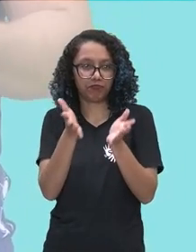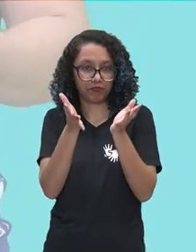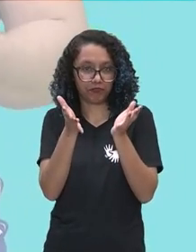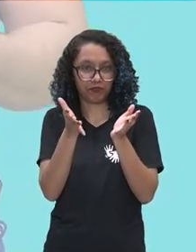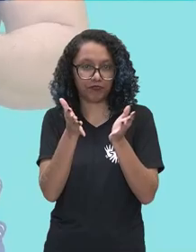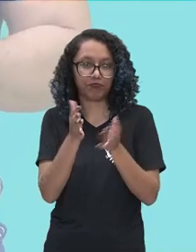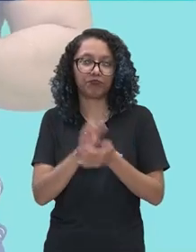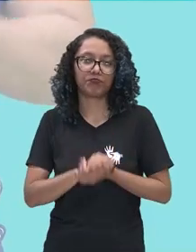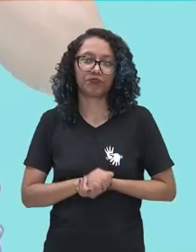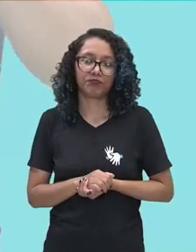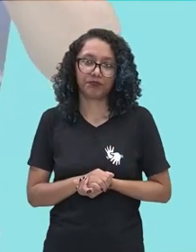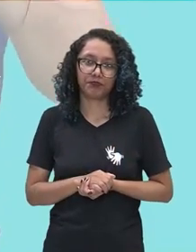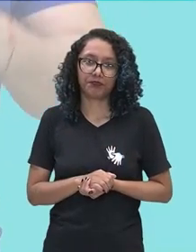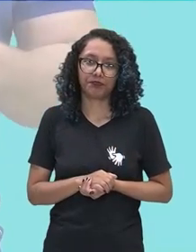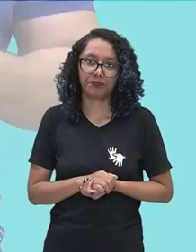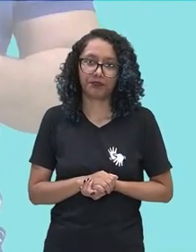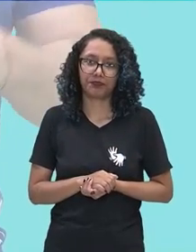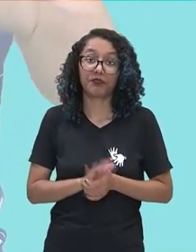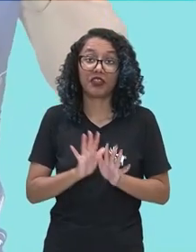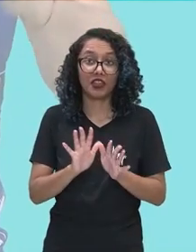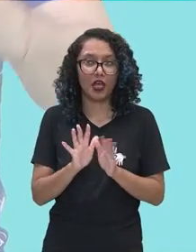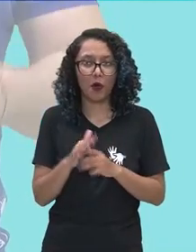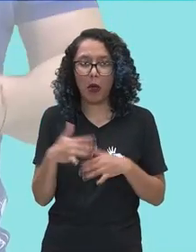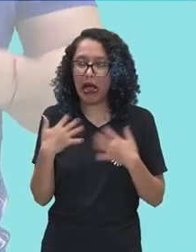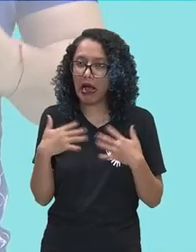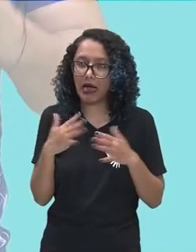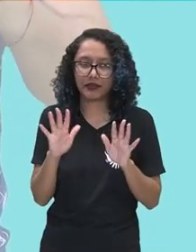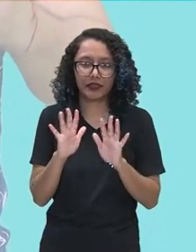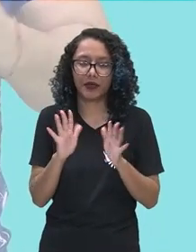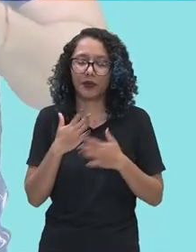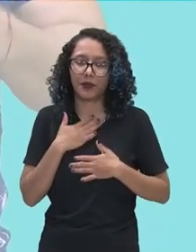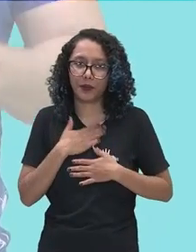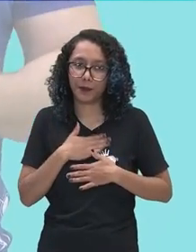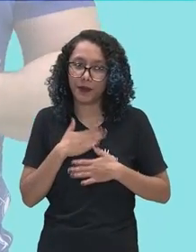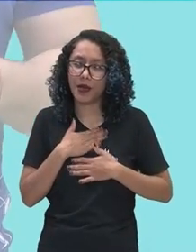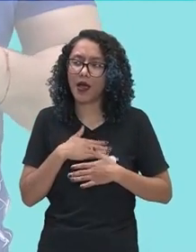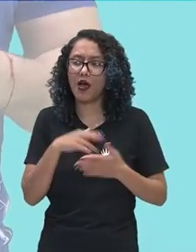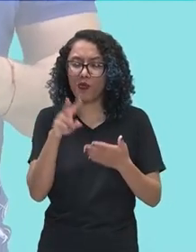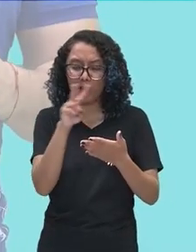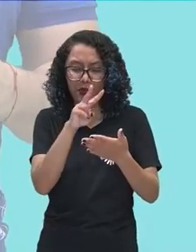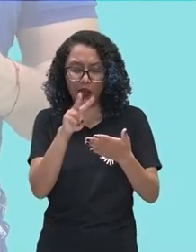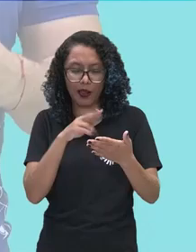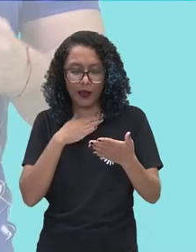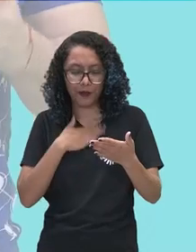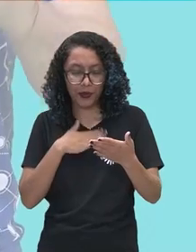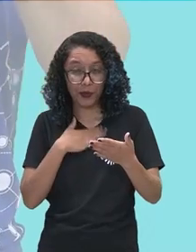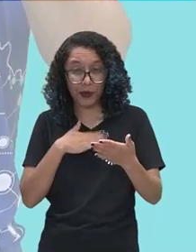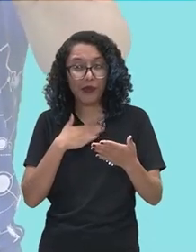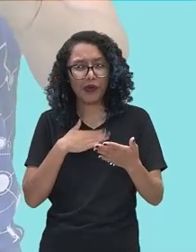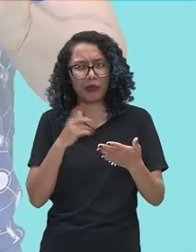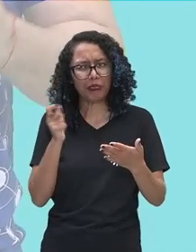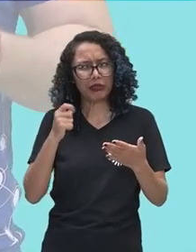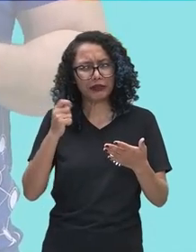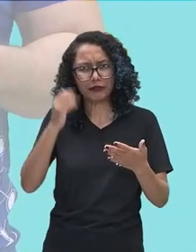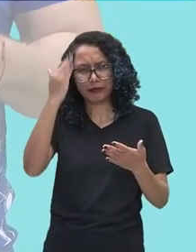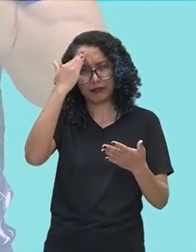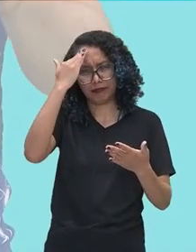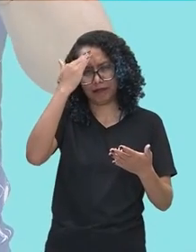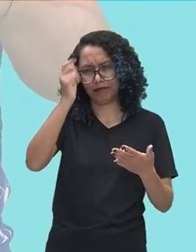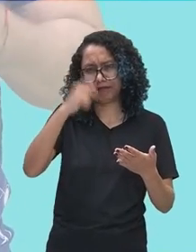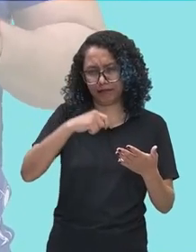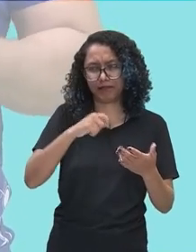estimulantes. Então, não te desespera, acalma e começa a ler o texto que você vai entender, você vai conseguir